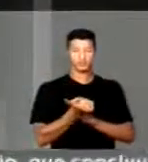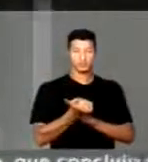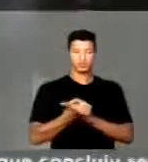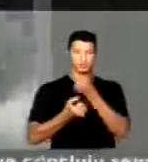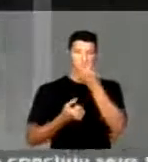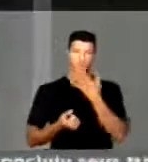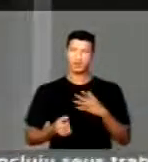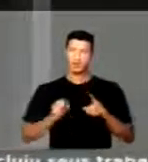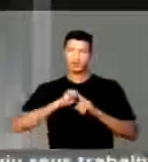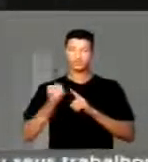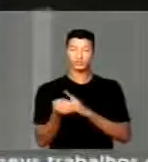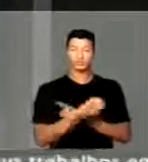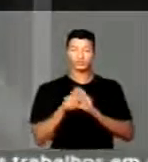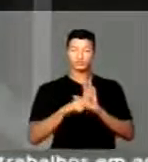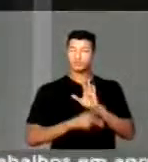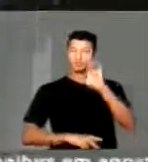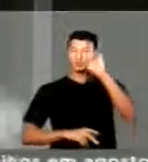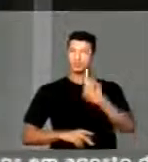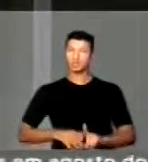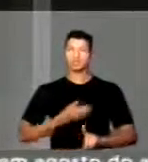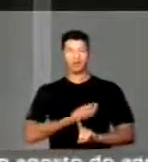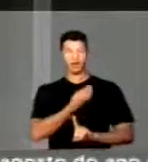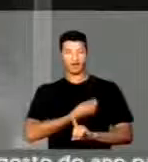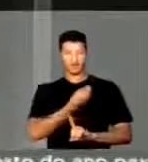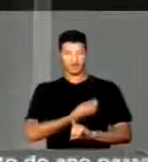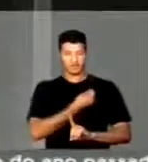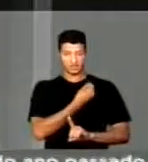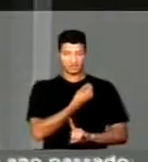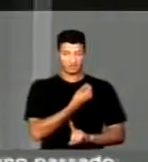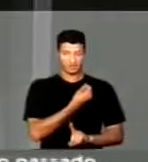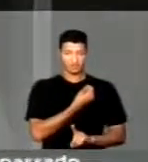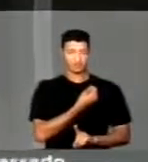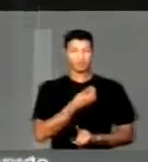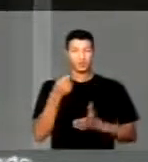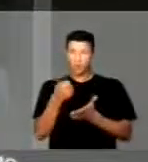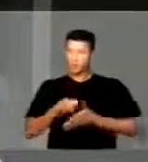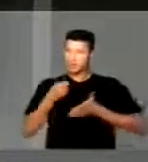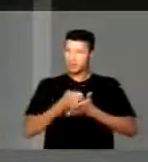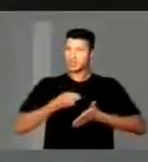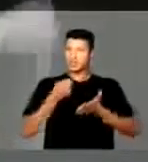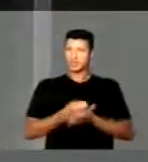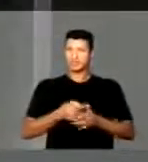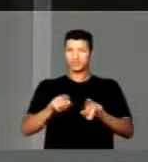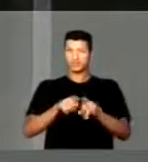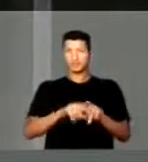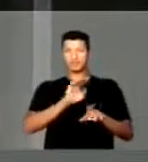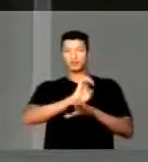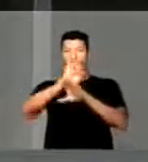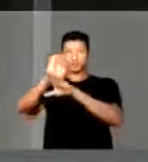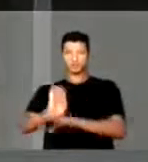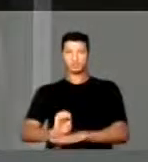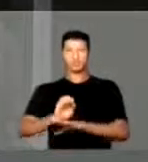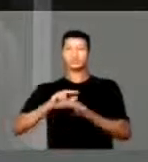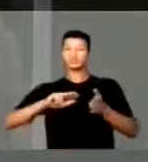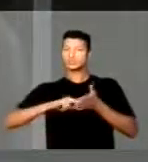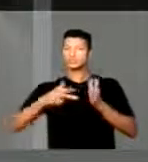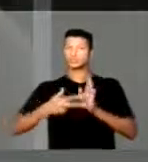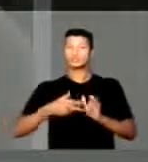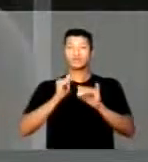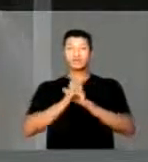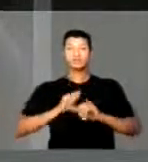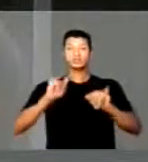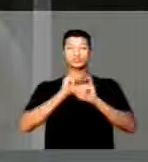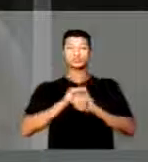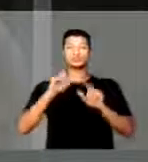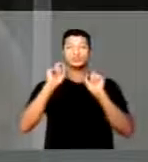Bem social, direito à vida, obrigação, dever do Estado, significa dizer